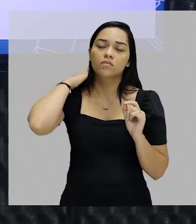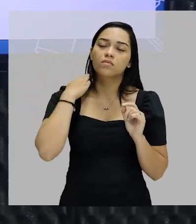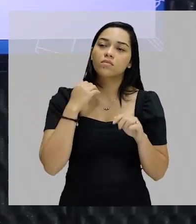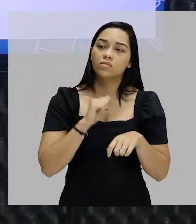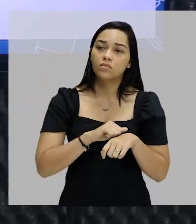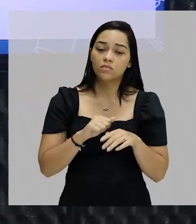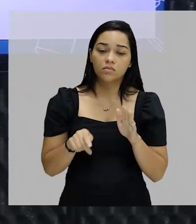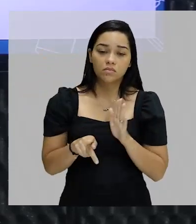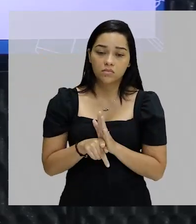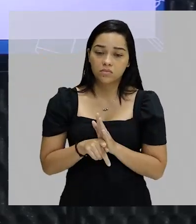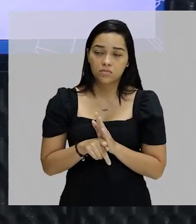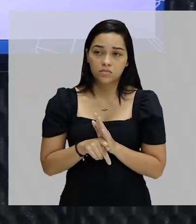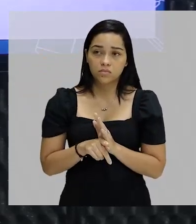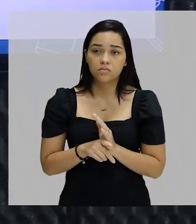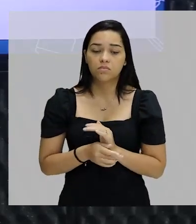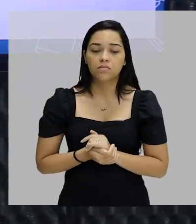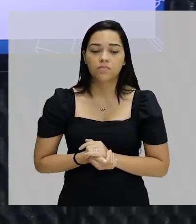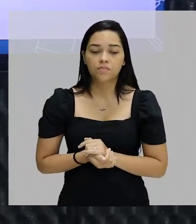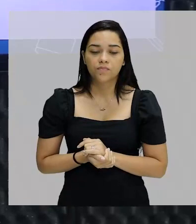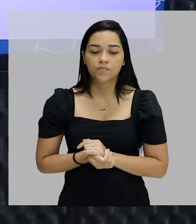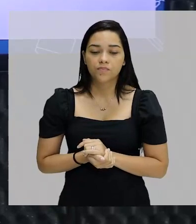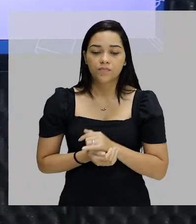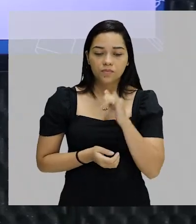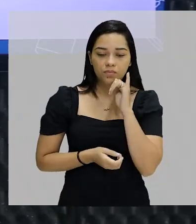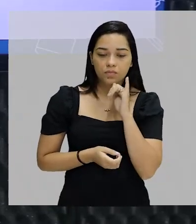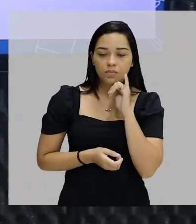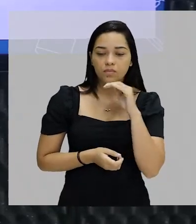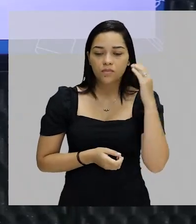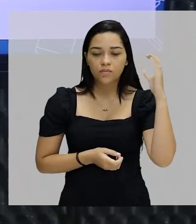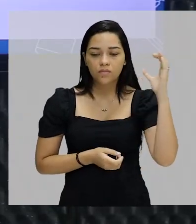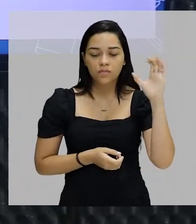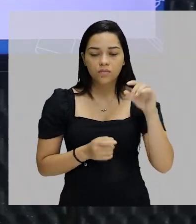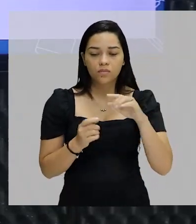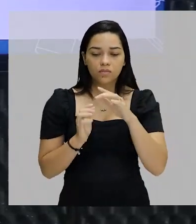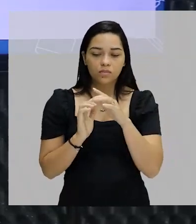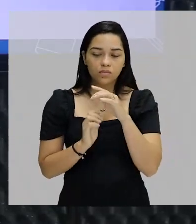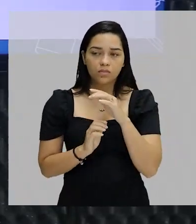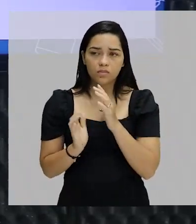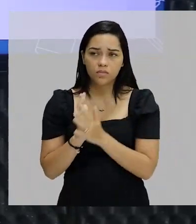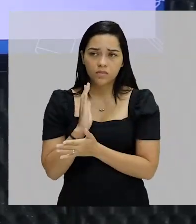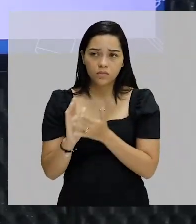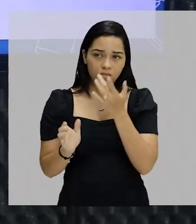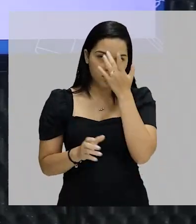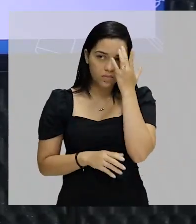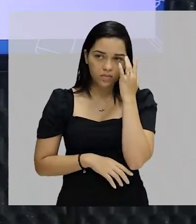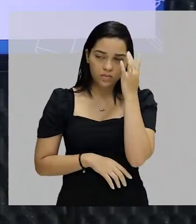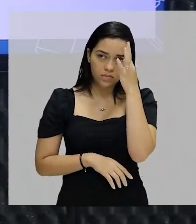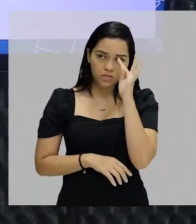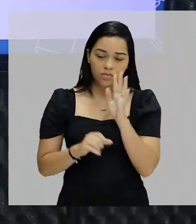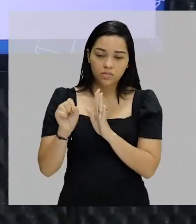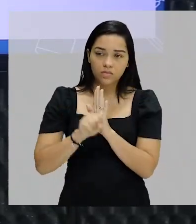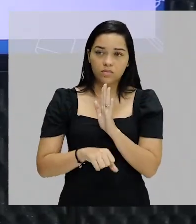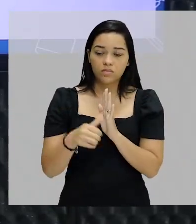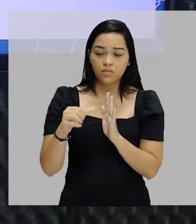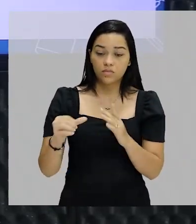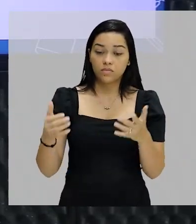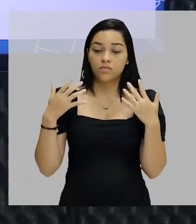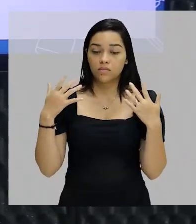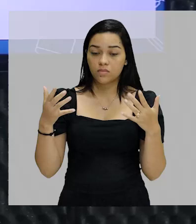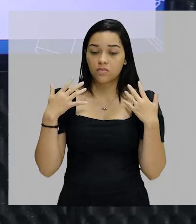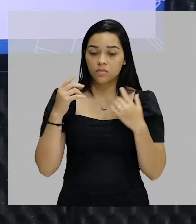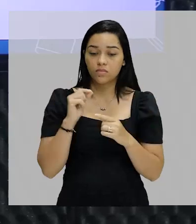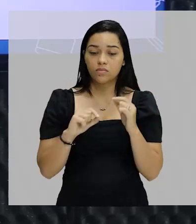condições naturais. Ok? Olha só. Exemplo. Para alguns teóricos ali do século XIX, o calor